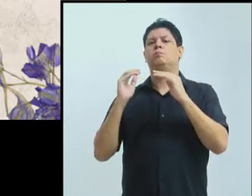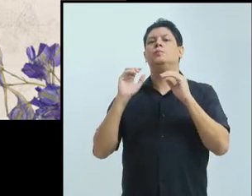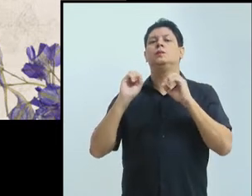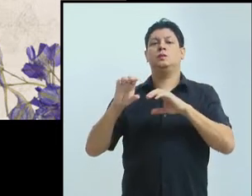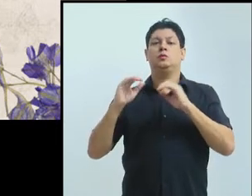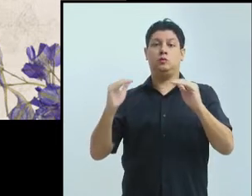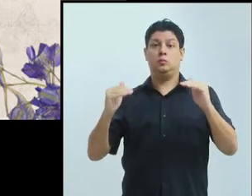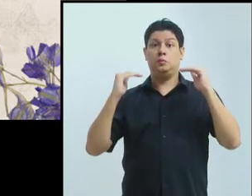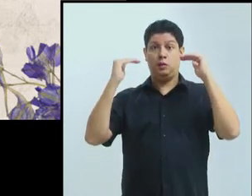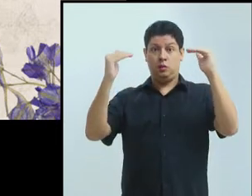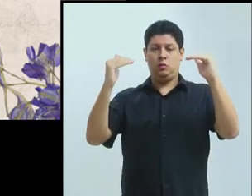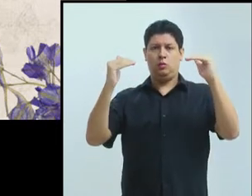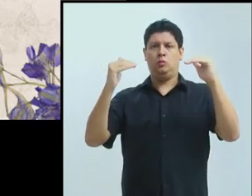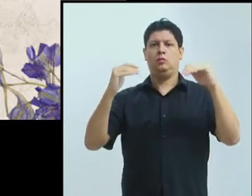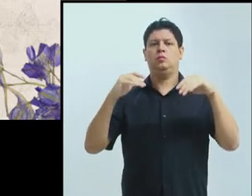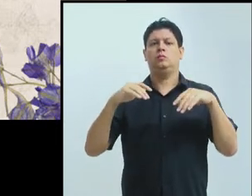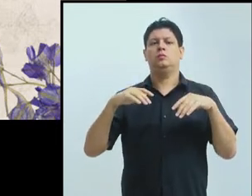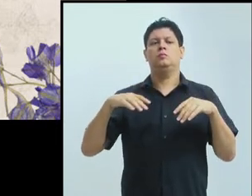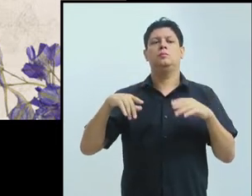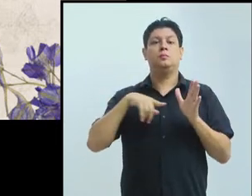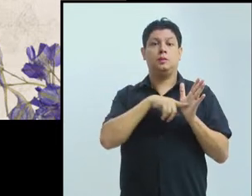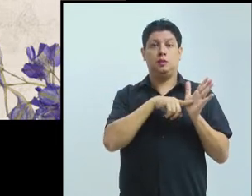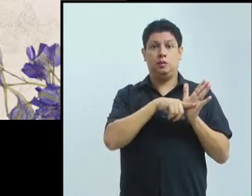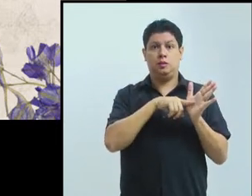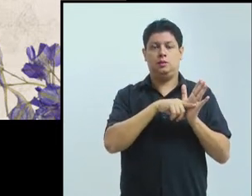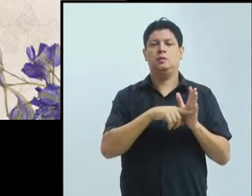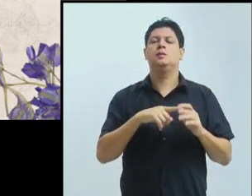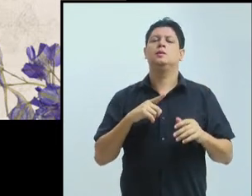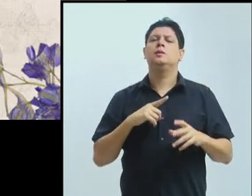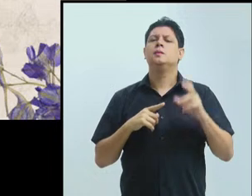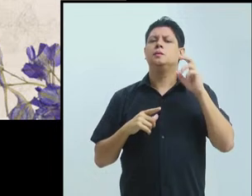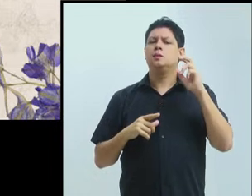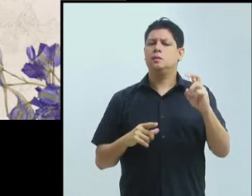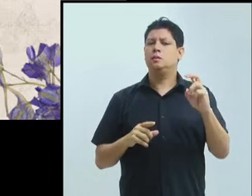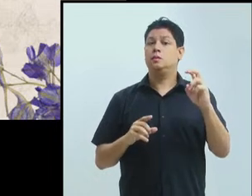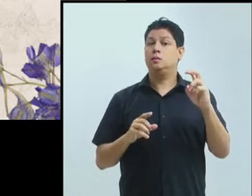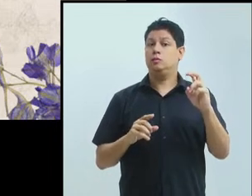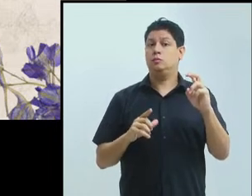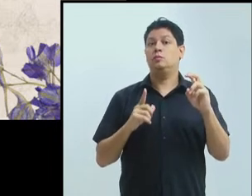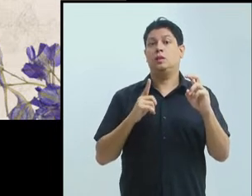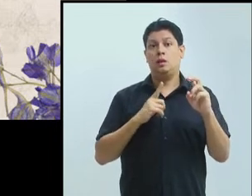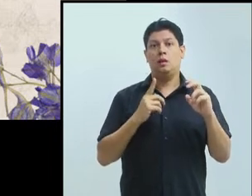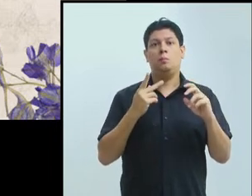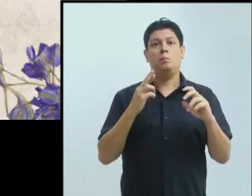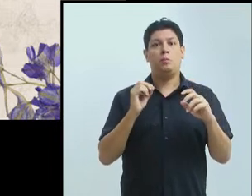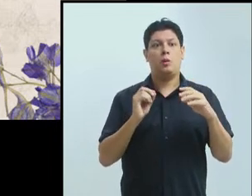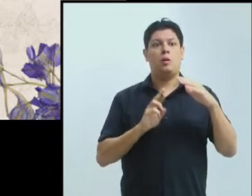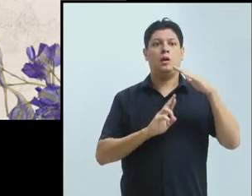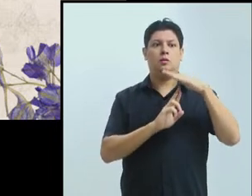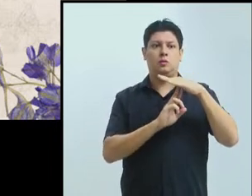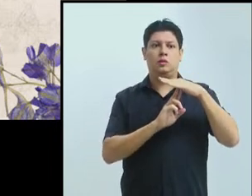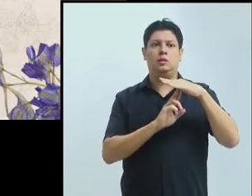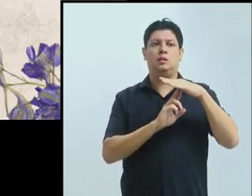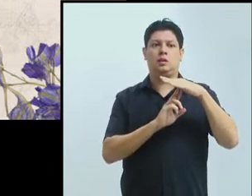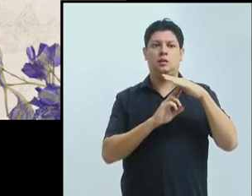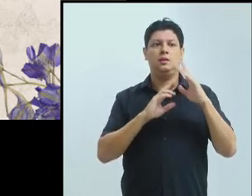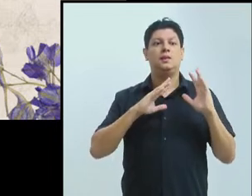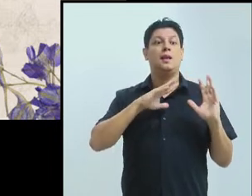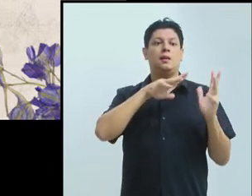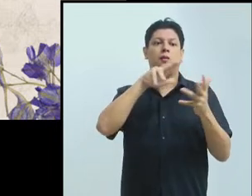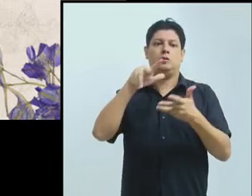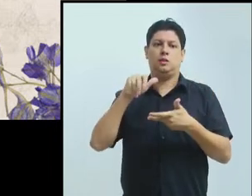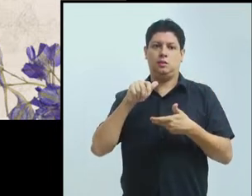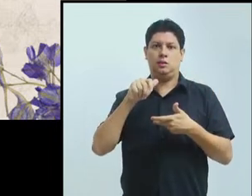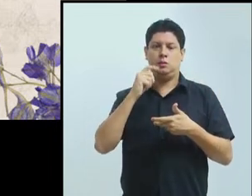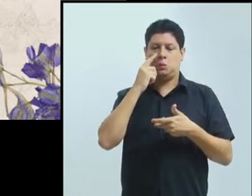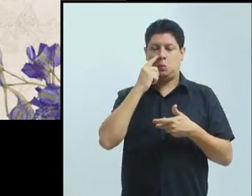Somente cinco possuem pró-reitoria. E a UFPA está entre essas cinco. Porque